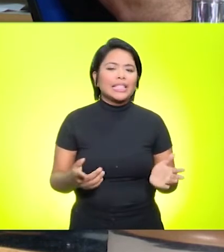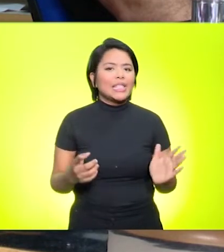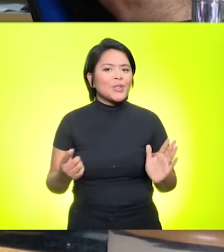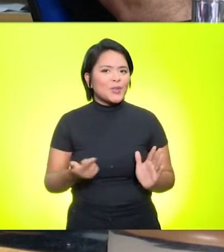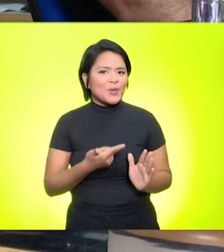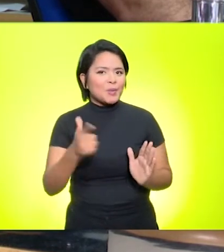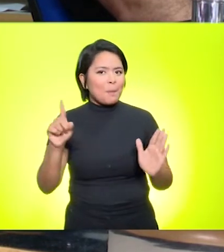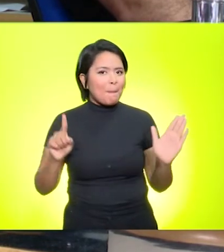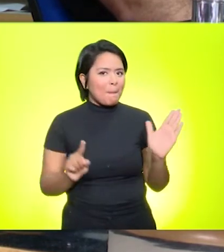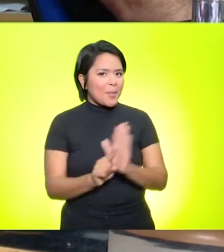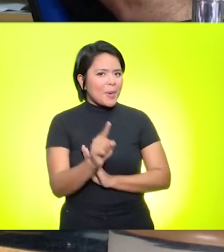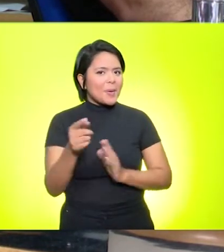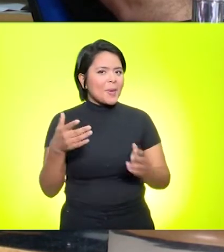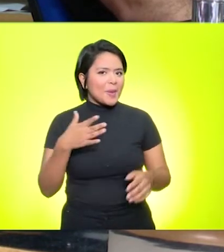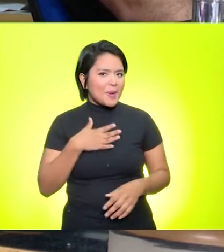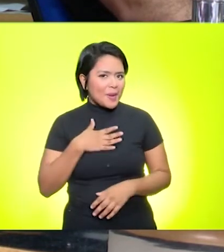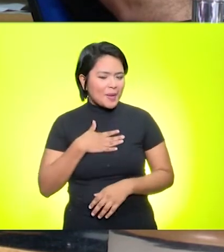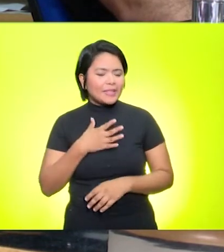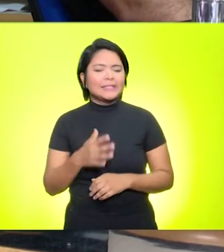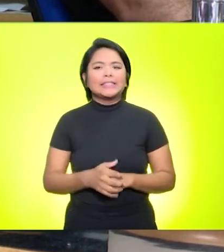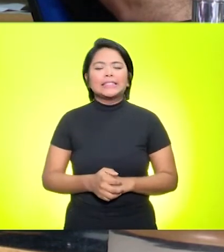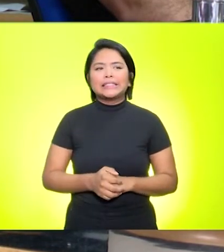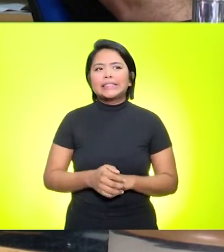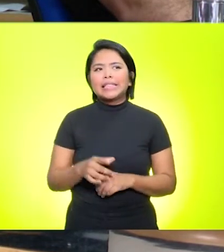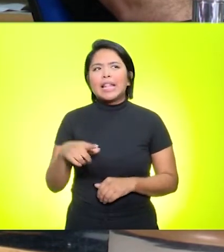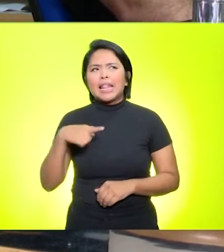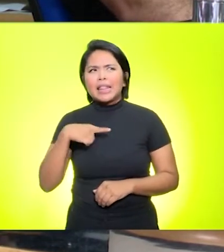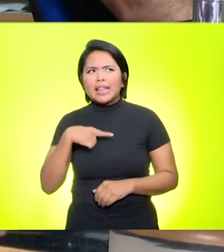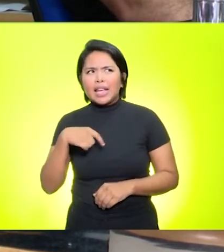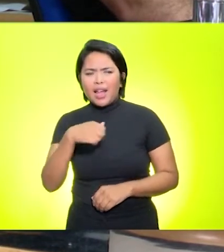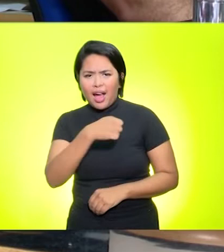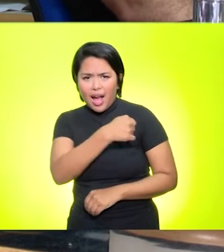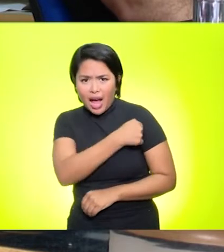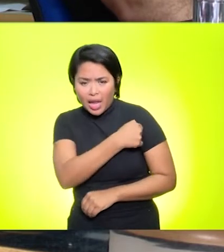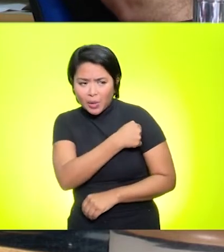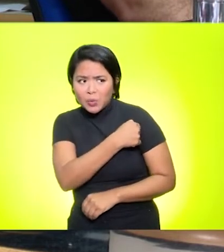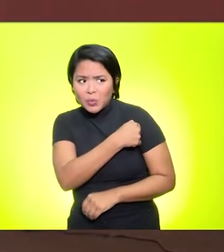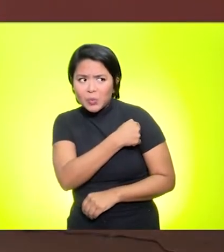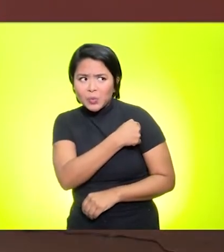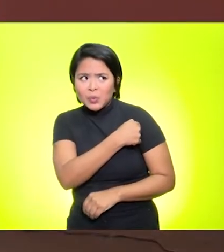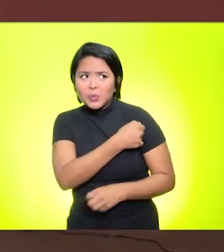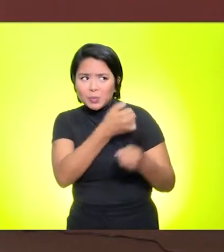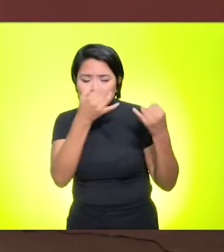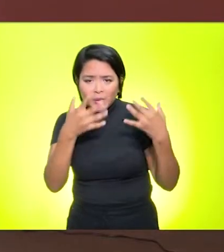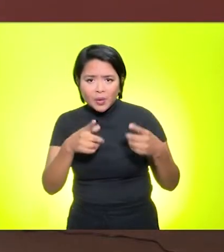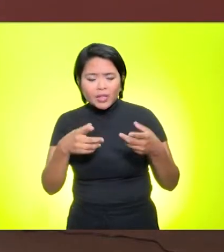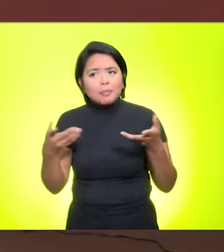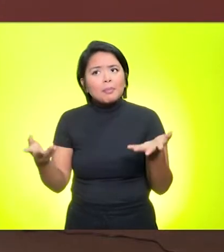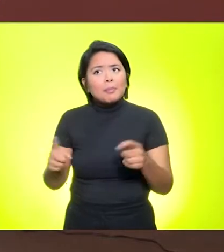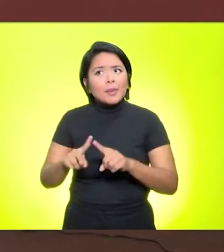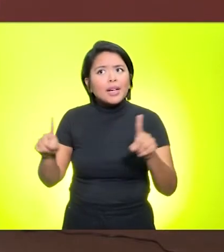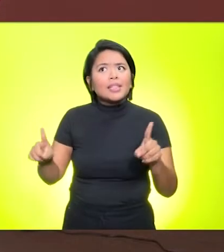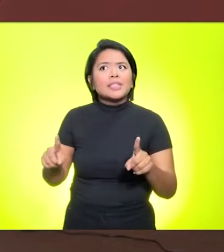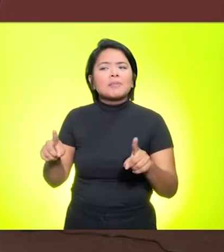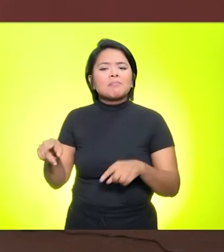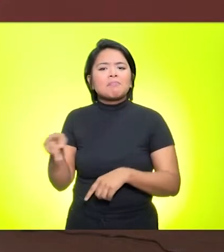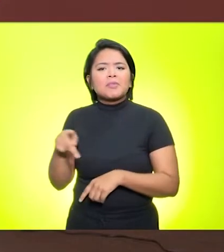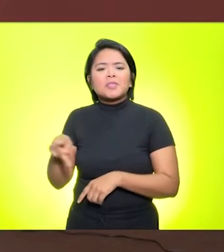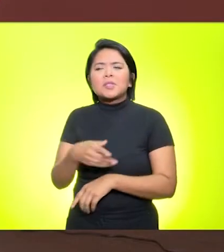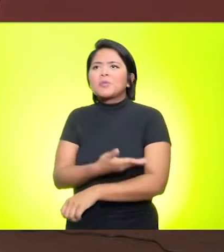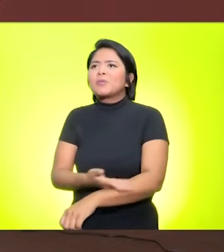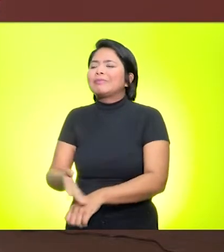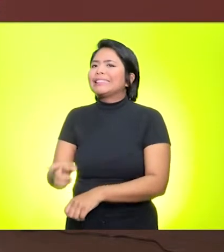pergunta, porque a gente fala dos alunos, mas também os professores não estavam habituados. Exatamente. Então, alguns